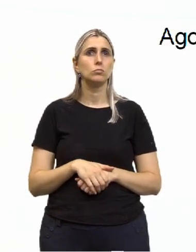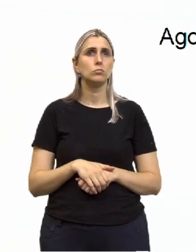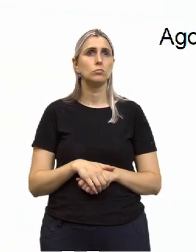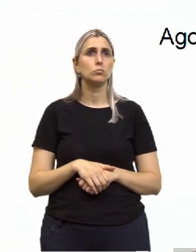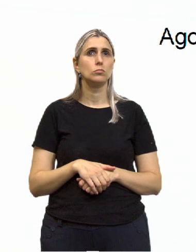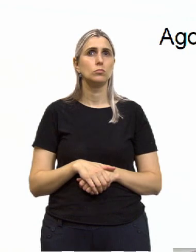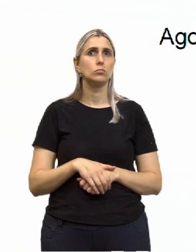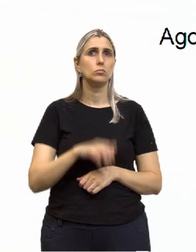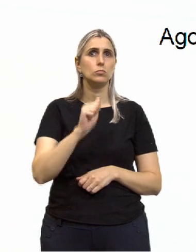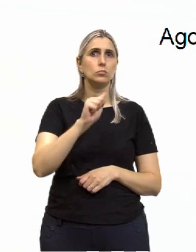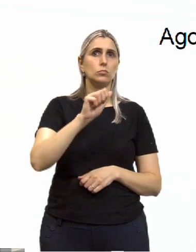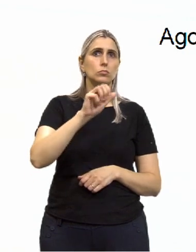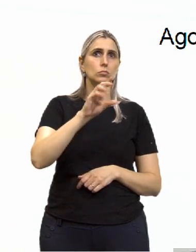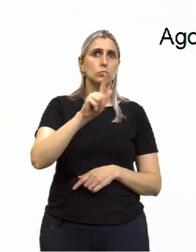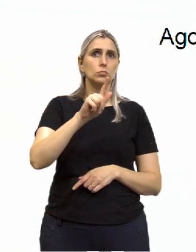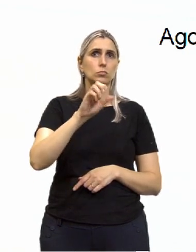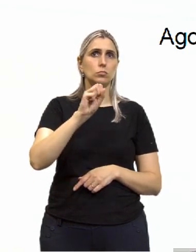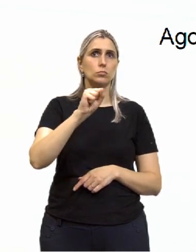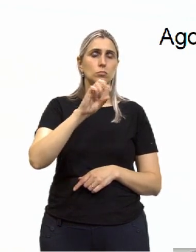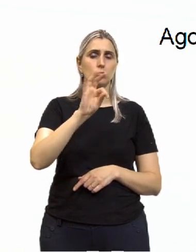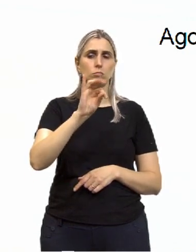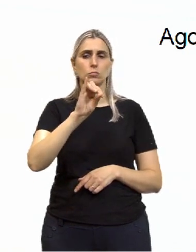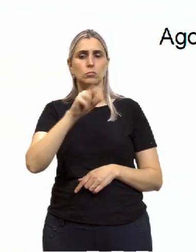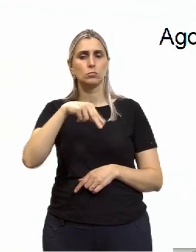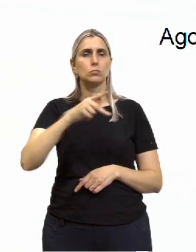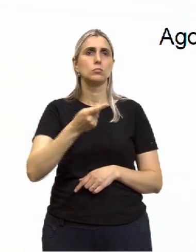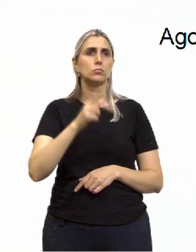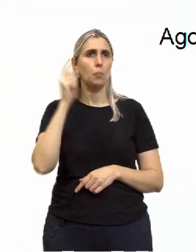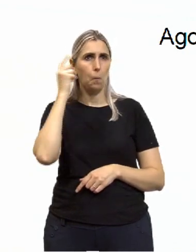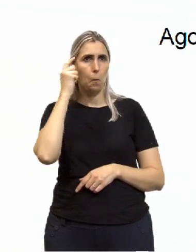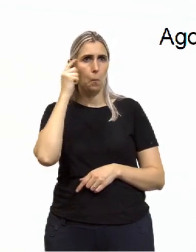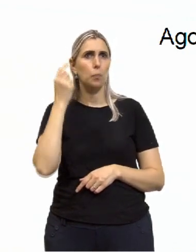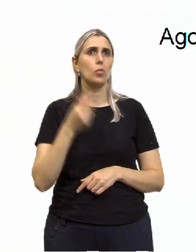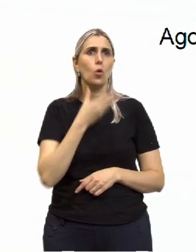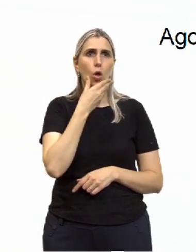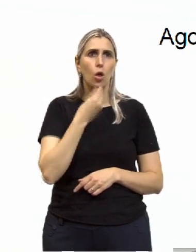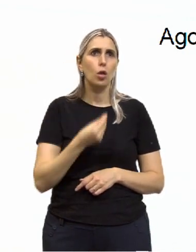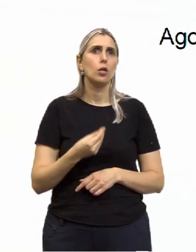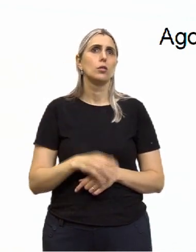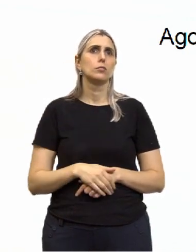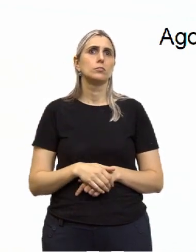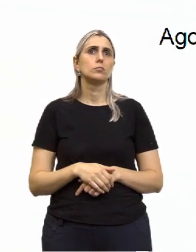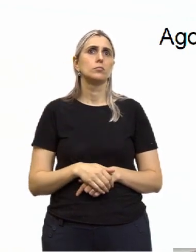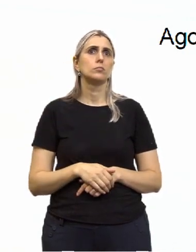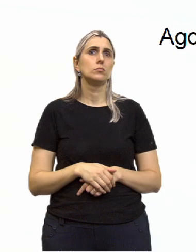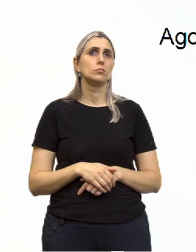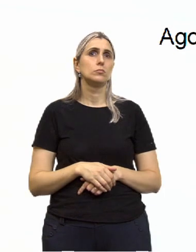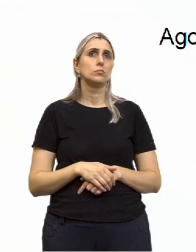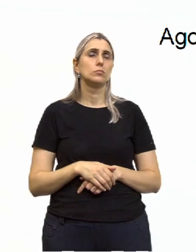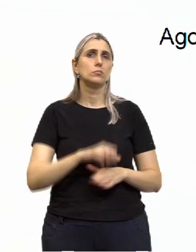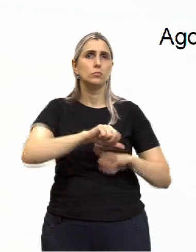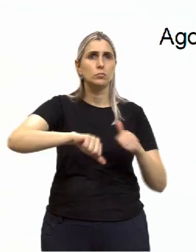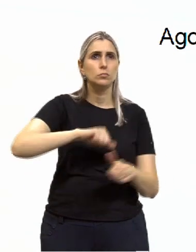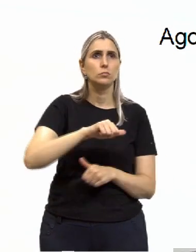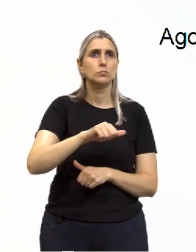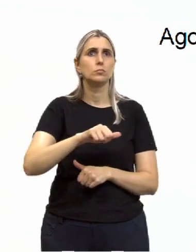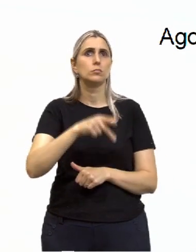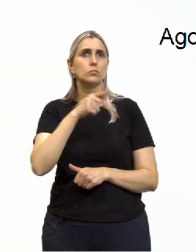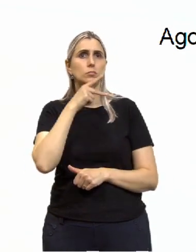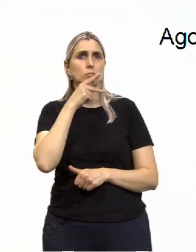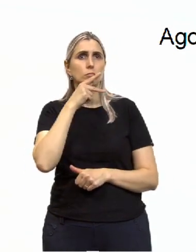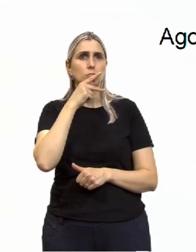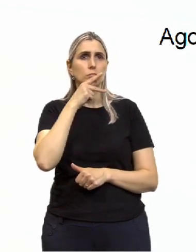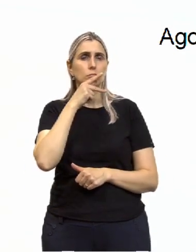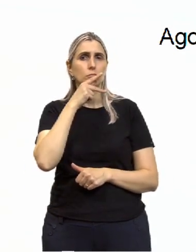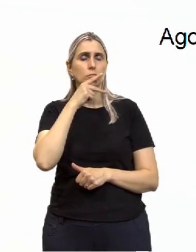Santo Agostinho, nosso primeiro pensador, também já conhecemos Santo Agostinho, dispensa apresentações, transformou a ideia de depuração da